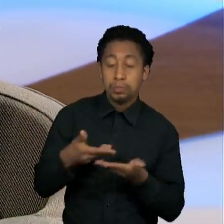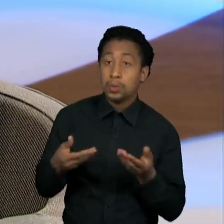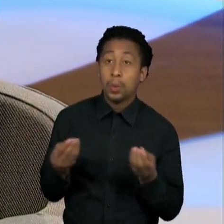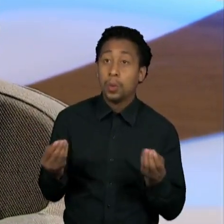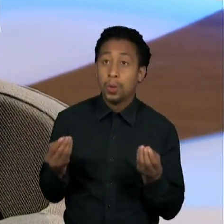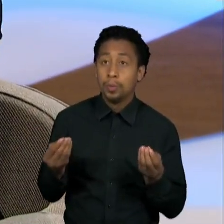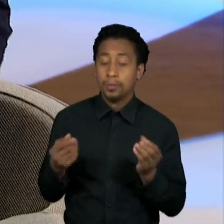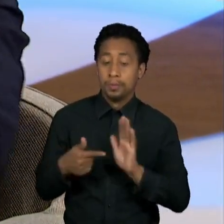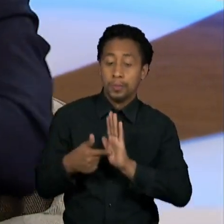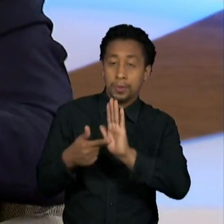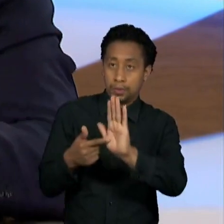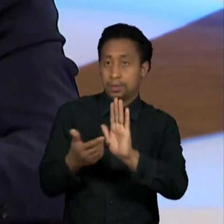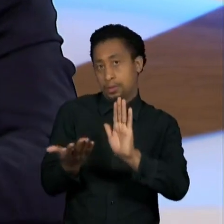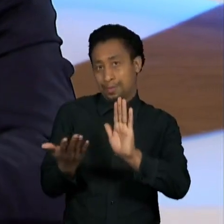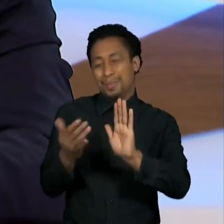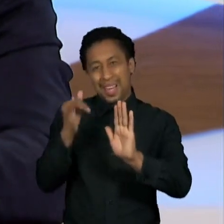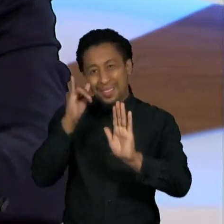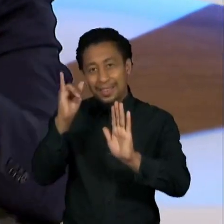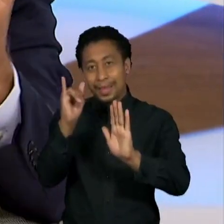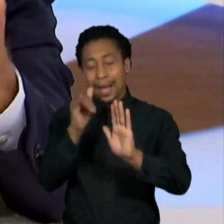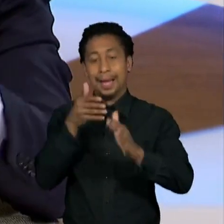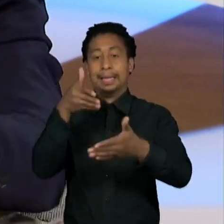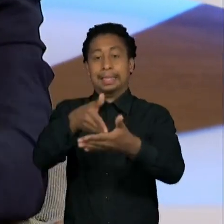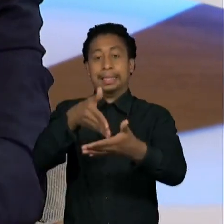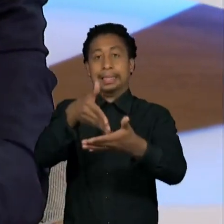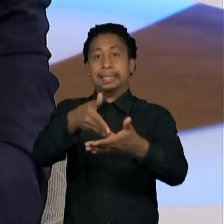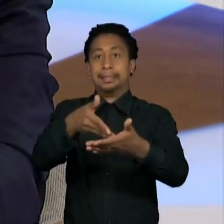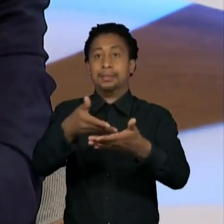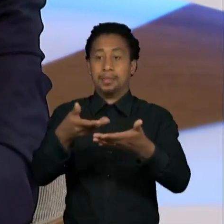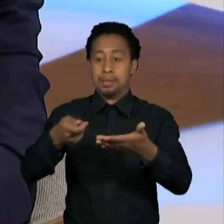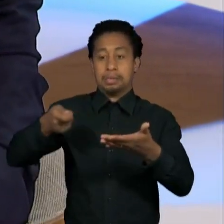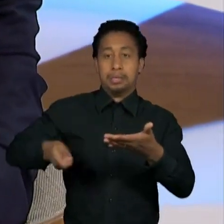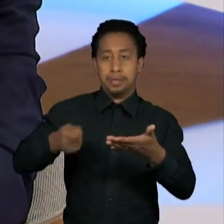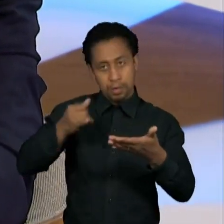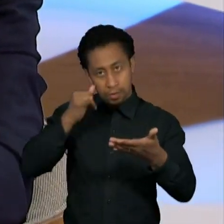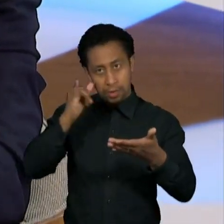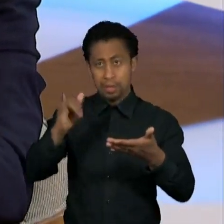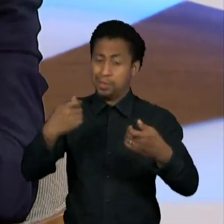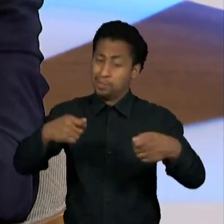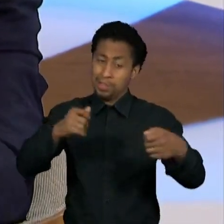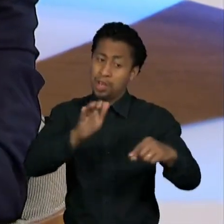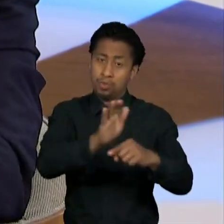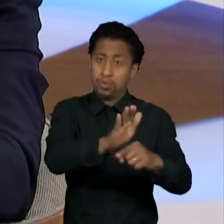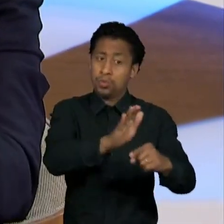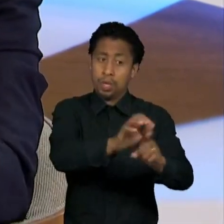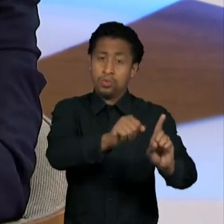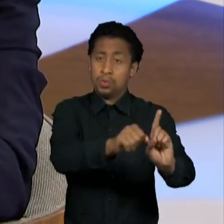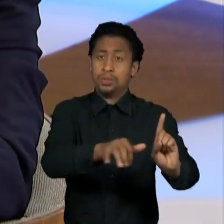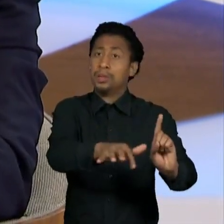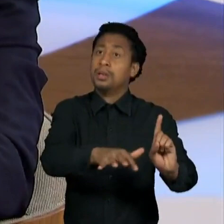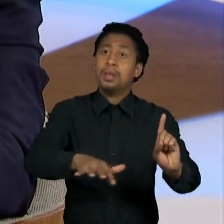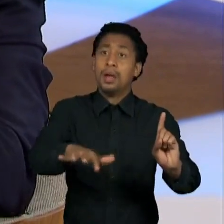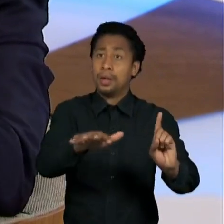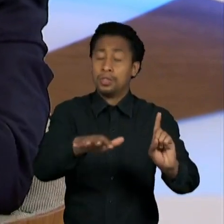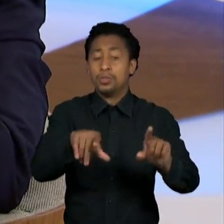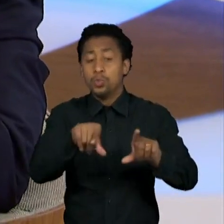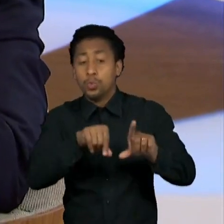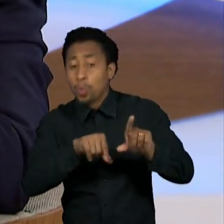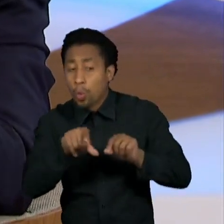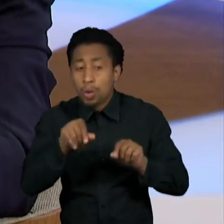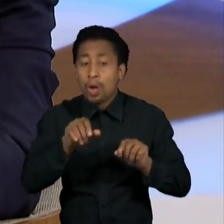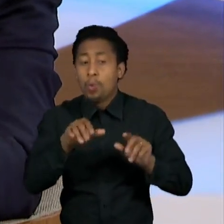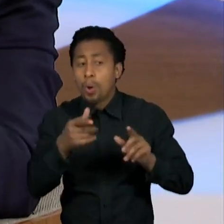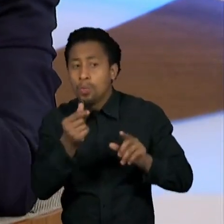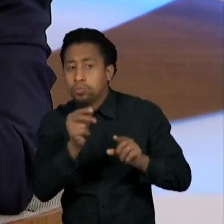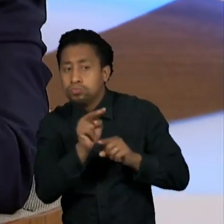política monetária muito restritiva, que obviamente você tem que atender essa parte social, tem uma escolha de gastos, isso aí de novo